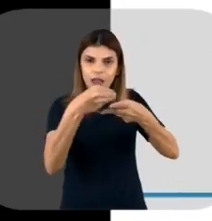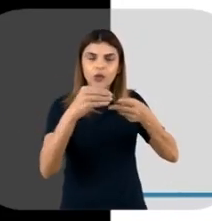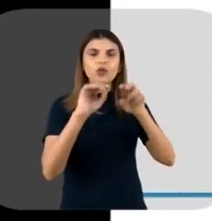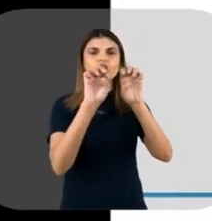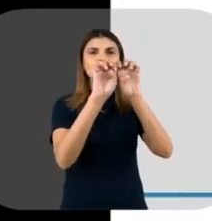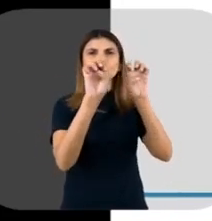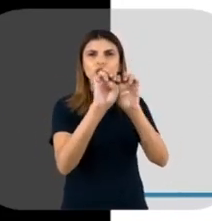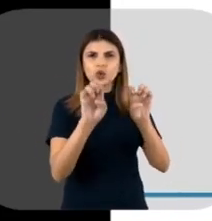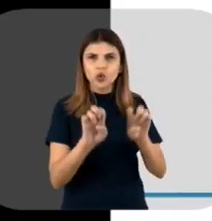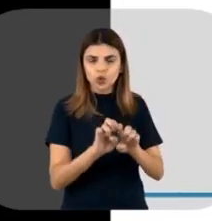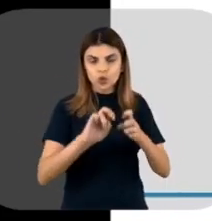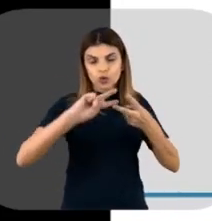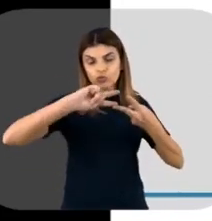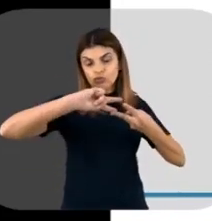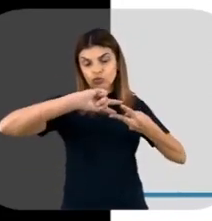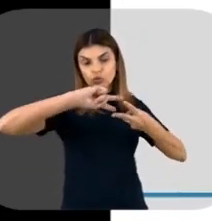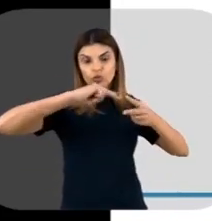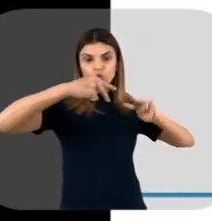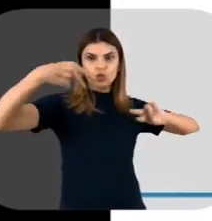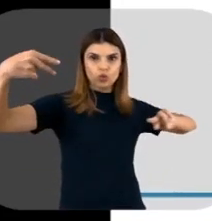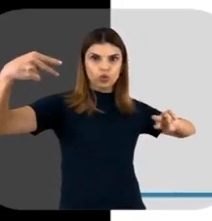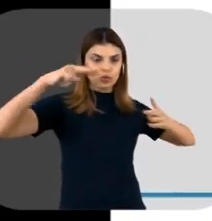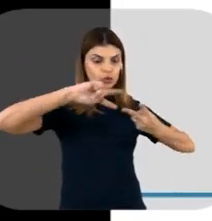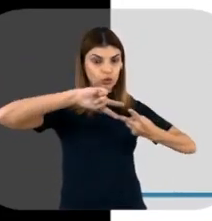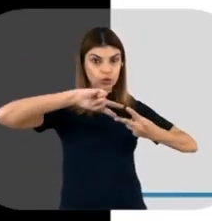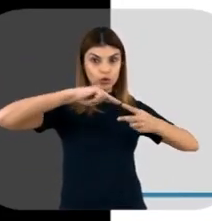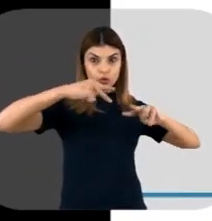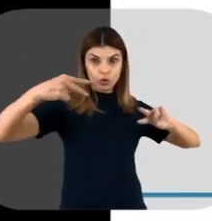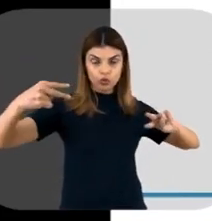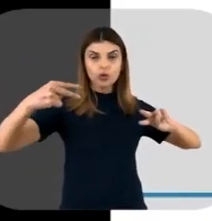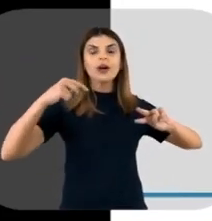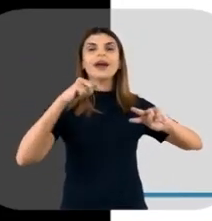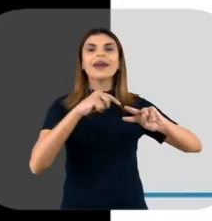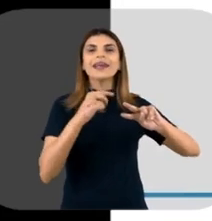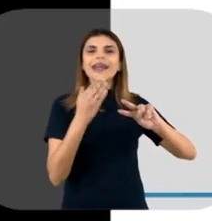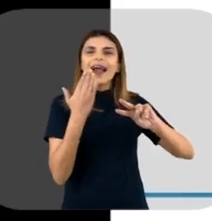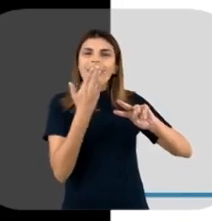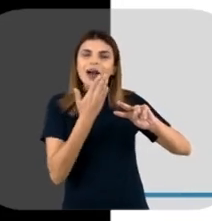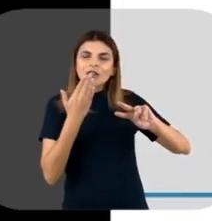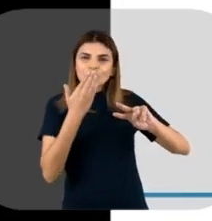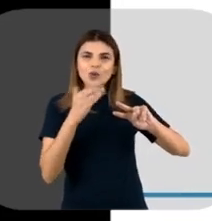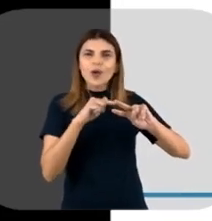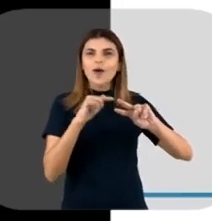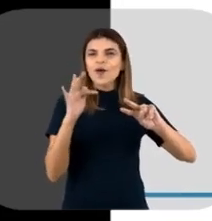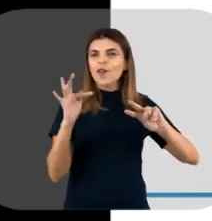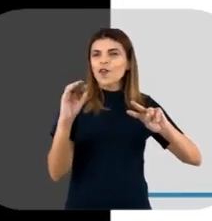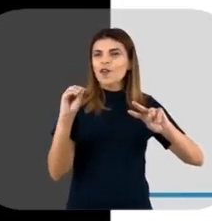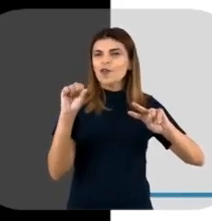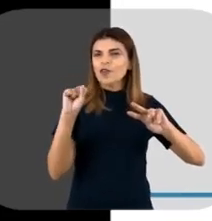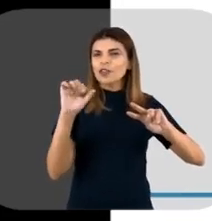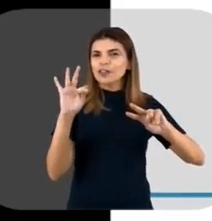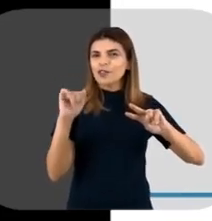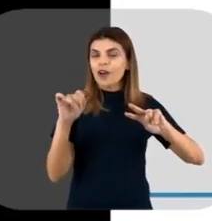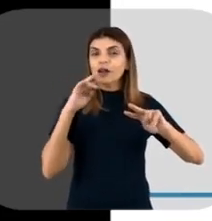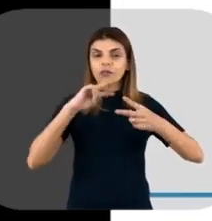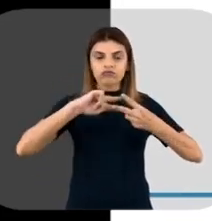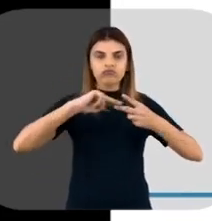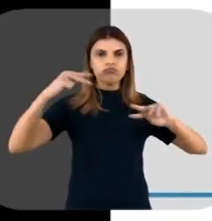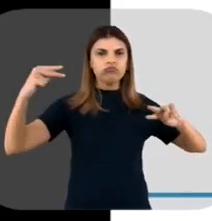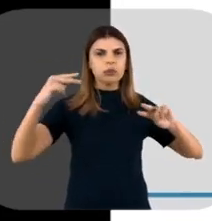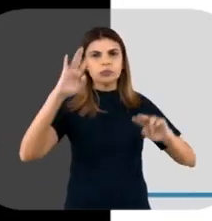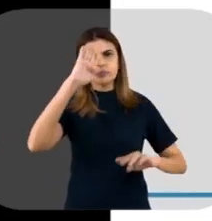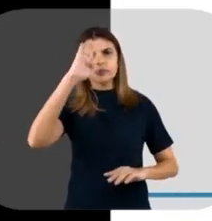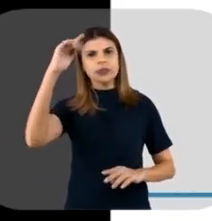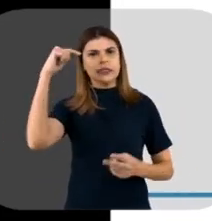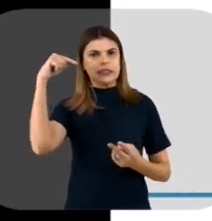estrutura dessa dupla hélice, e enquanto que o açúcar e o fosfato formam um arcabouço, a estrutura principal